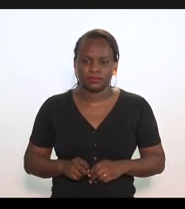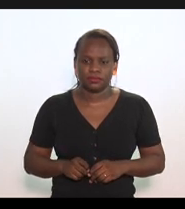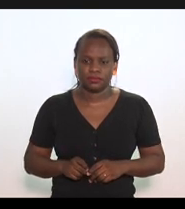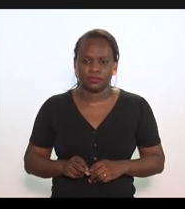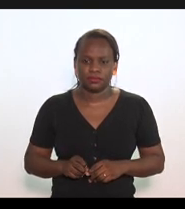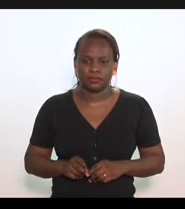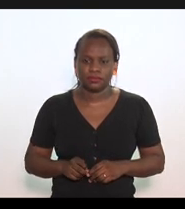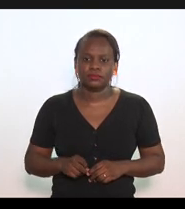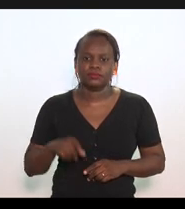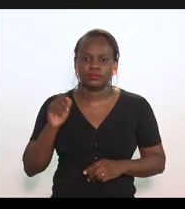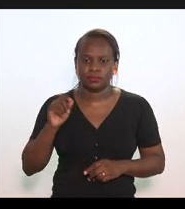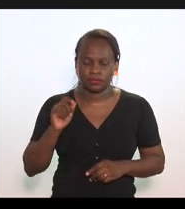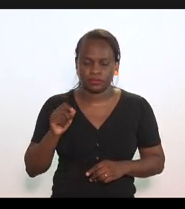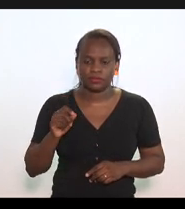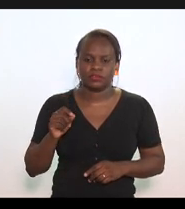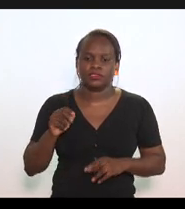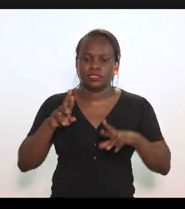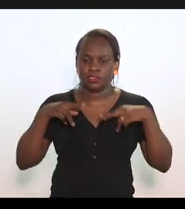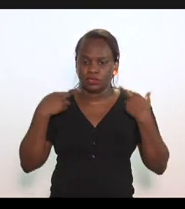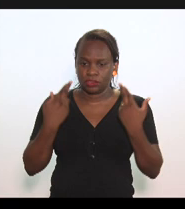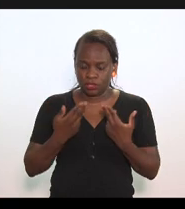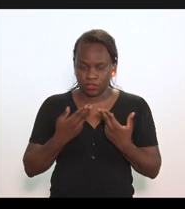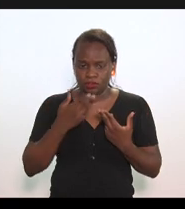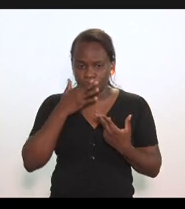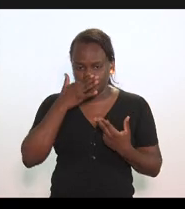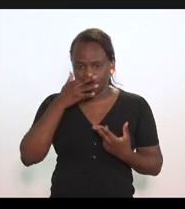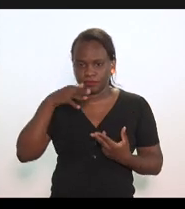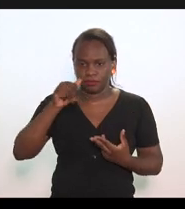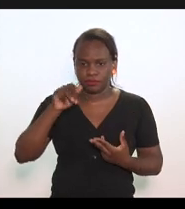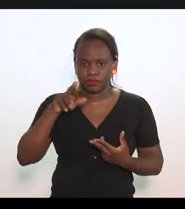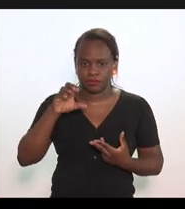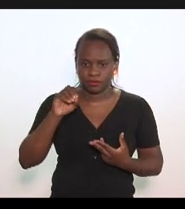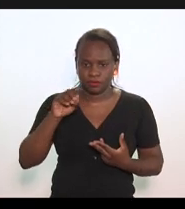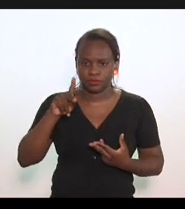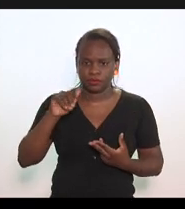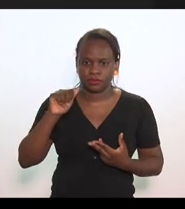de que a reunião deputado Márcio Pacheco